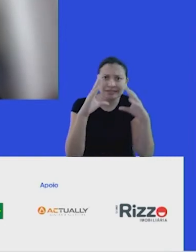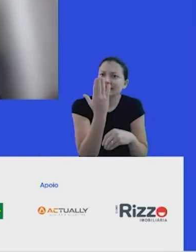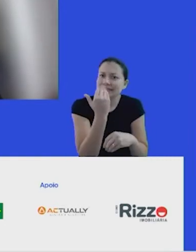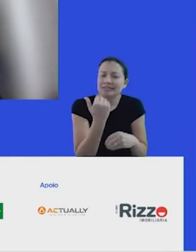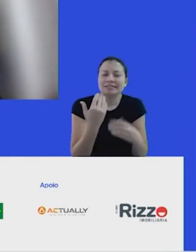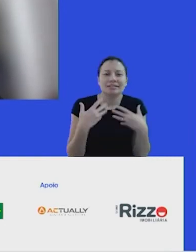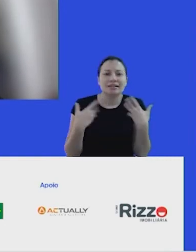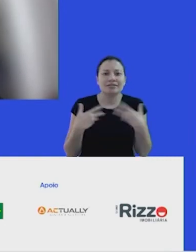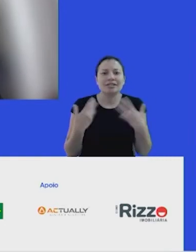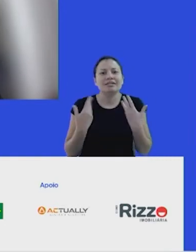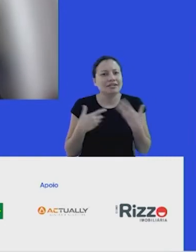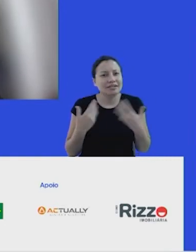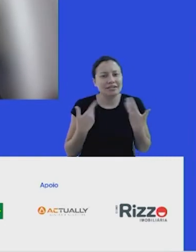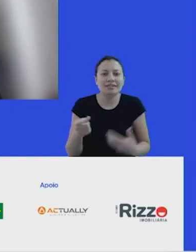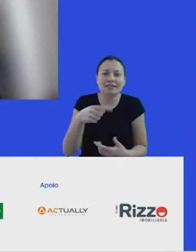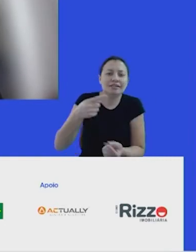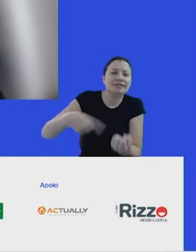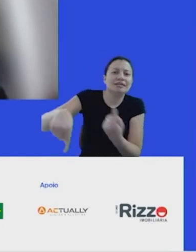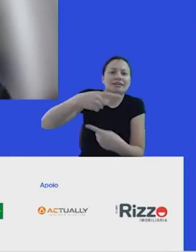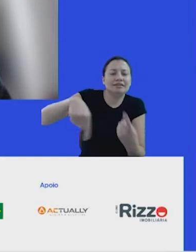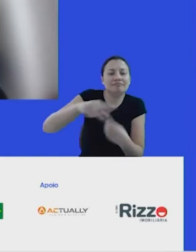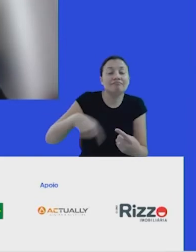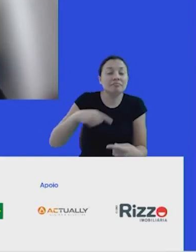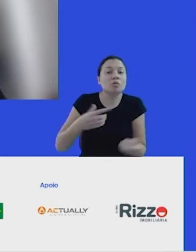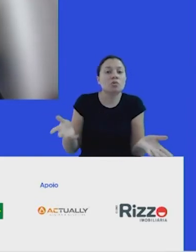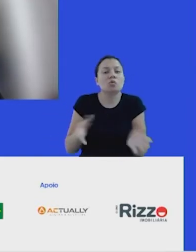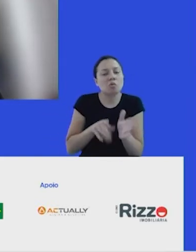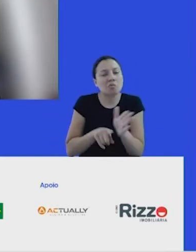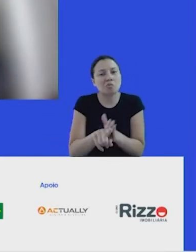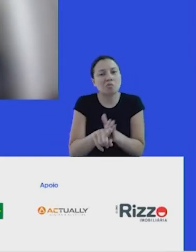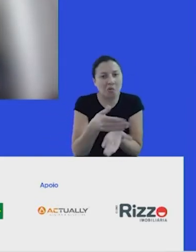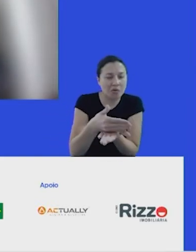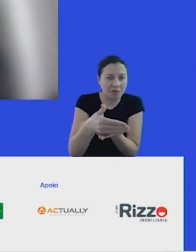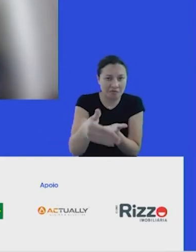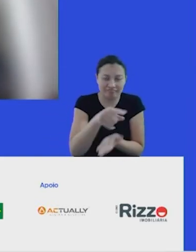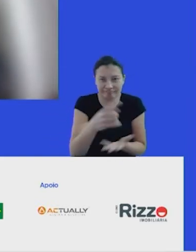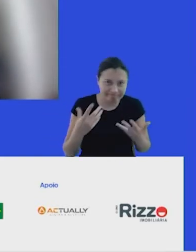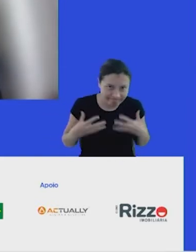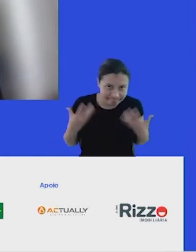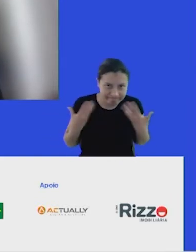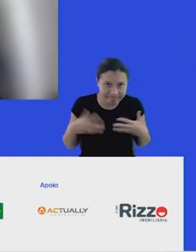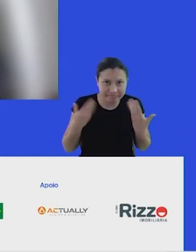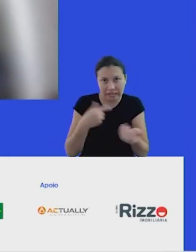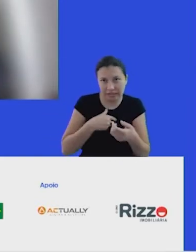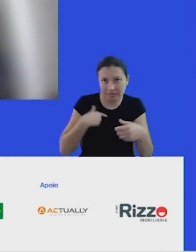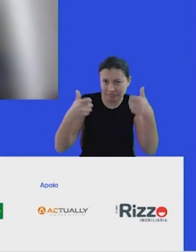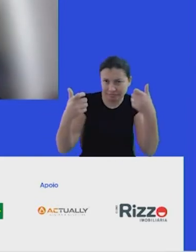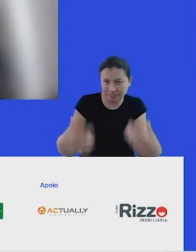entusiasta. Mas eu vou começar te fazendo uma provocação, Paula, no seu entusiasmo que eu compartilho.